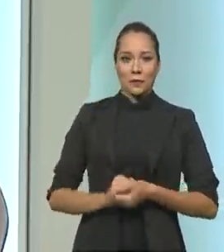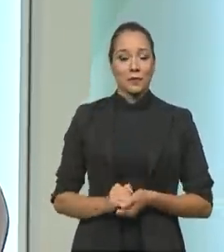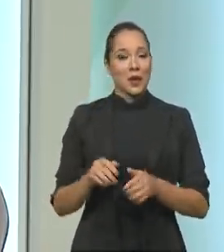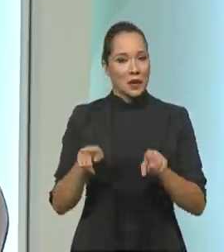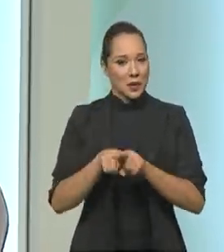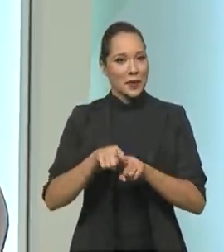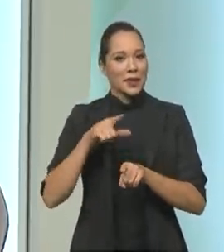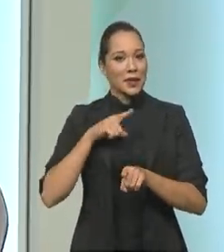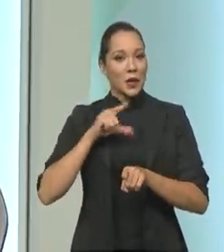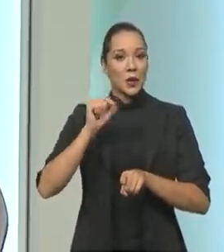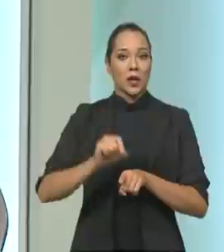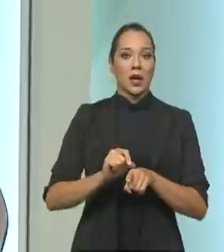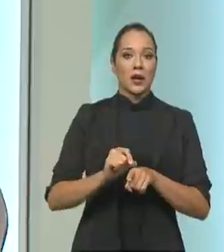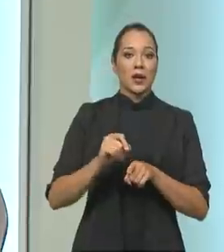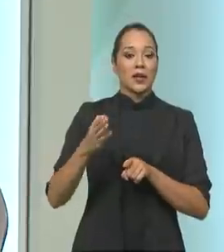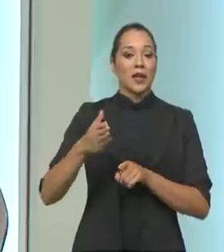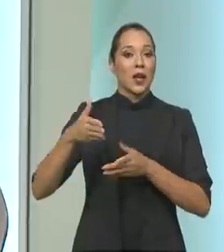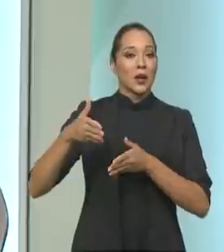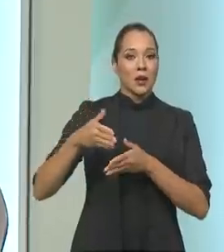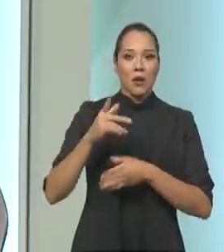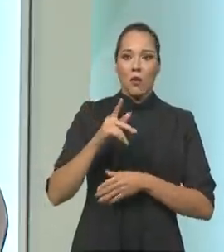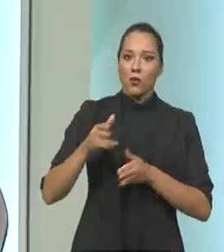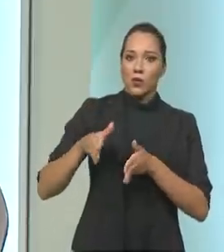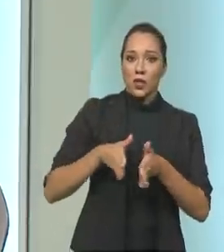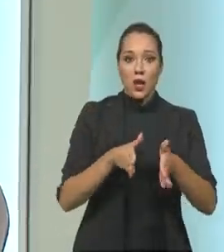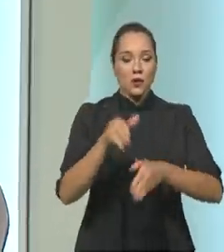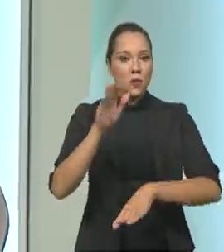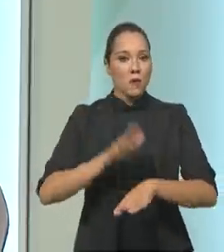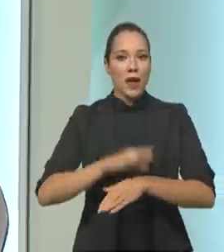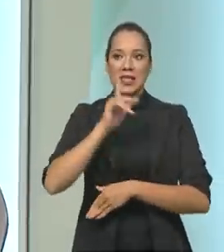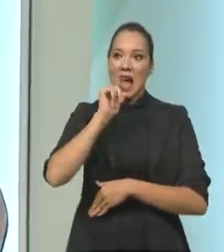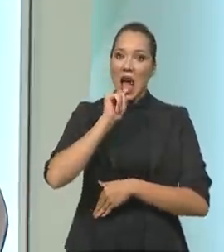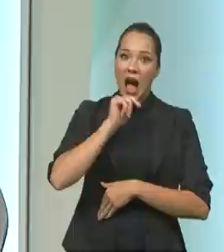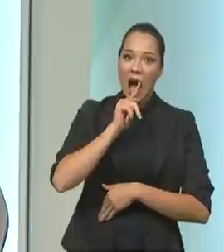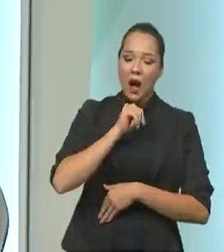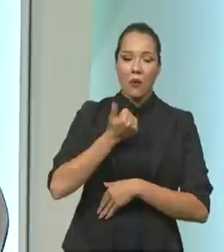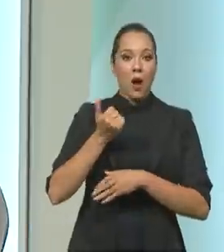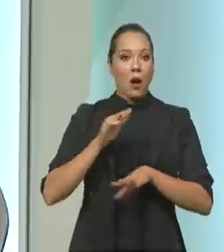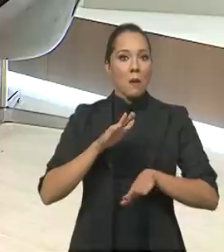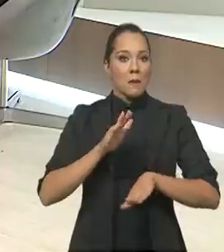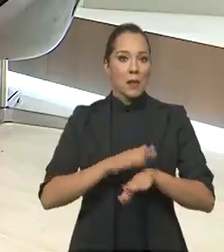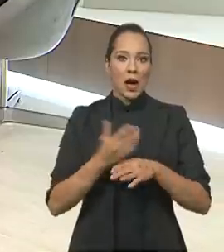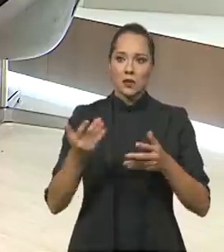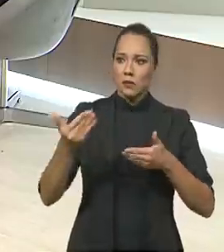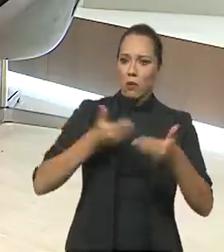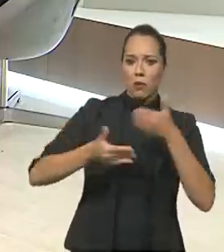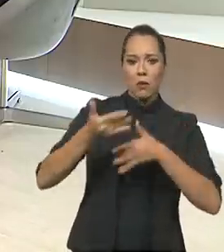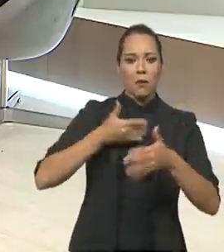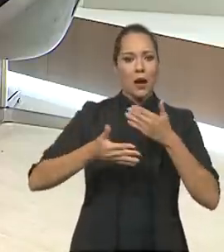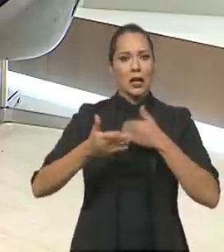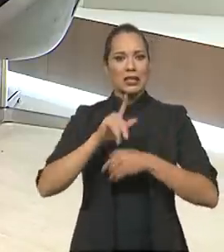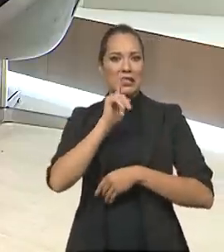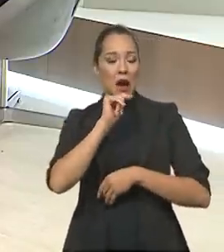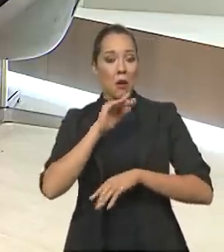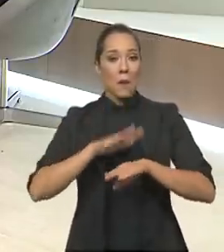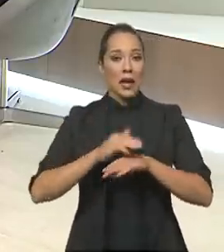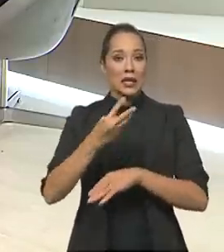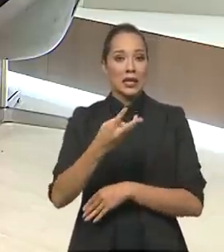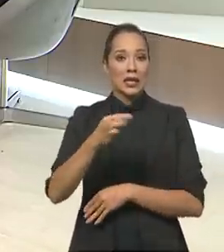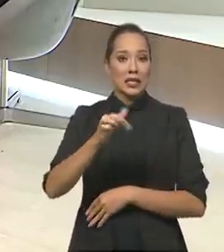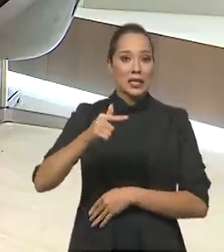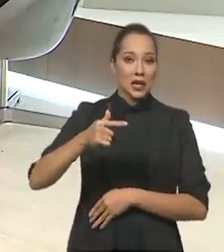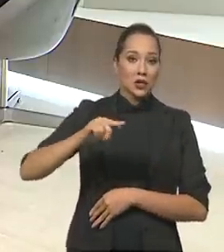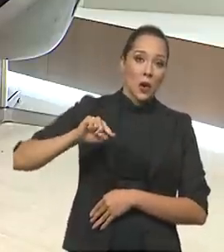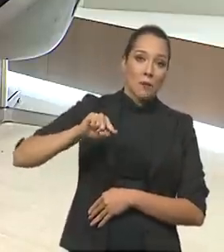também temos o rio com o maior volume de água do mundo. Nós temos a maior capilaridade hídrica do mundo, com mais de 37 mil